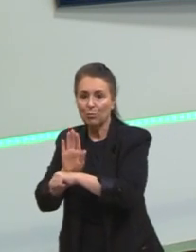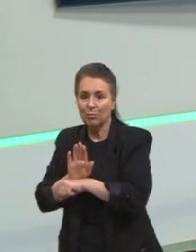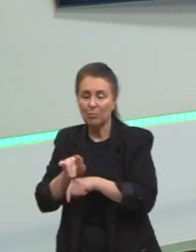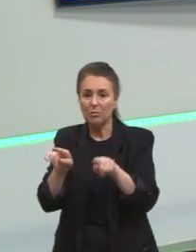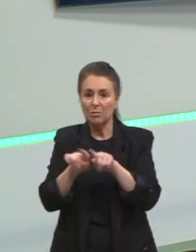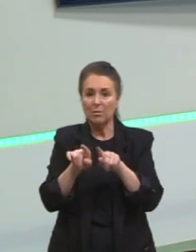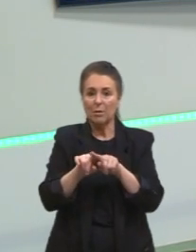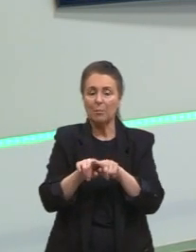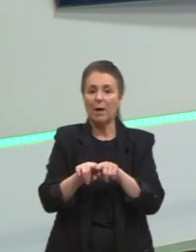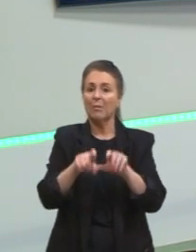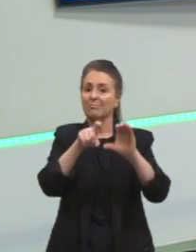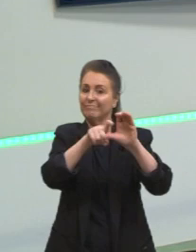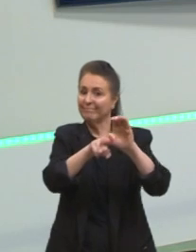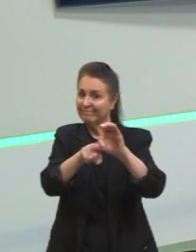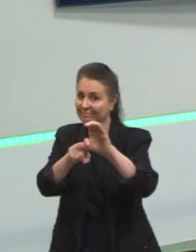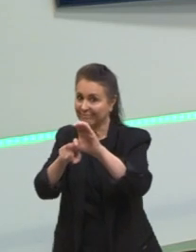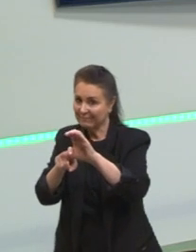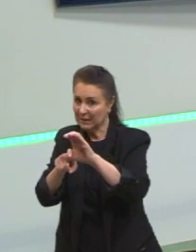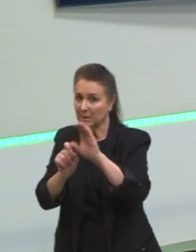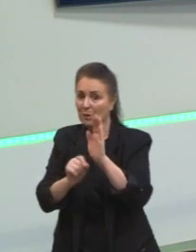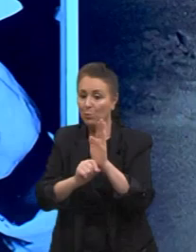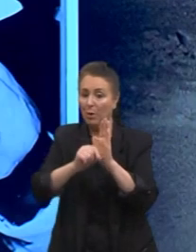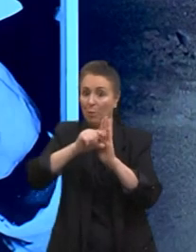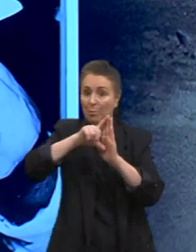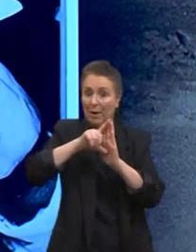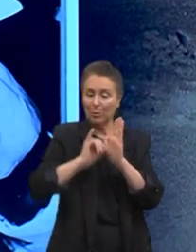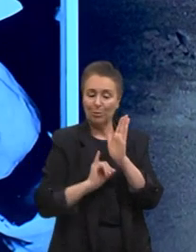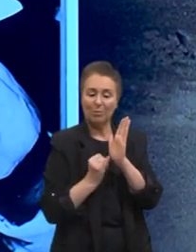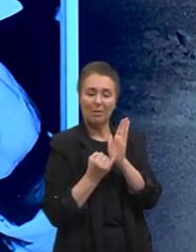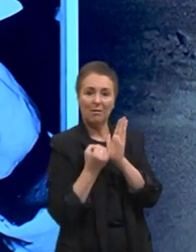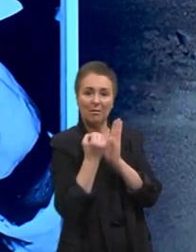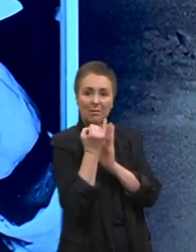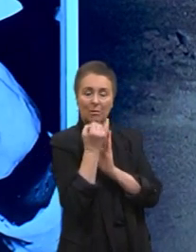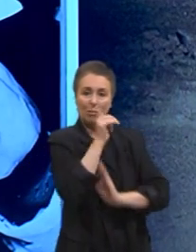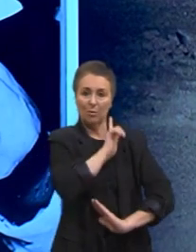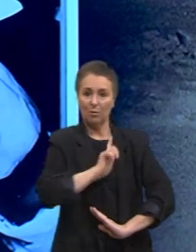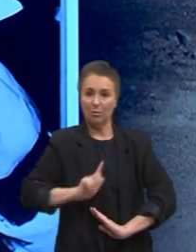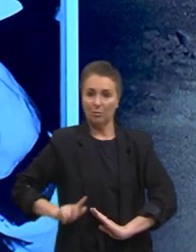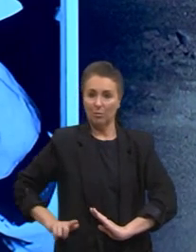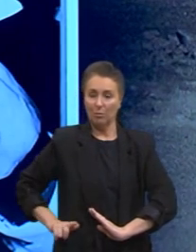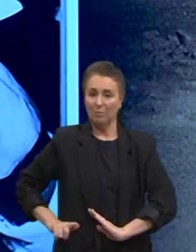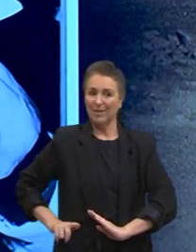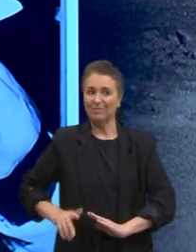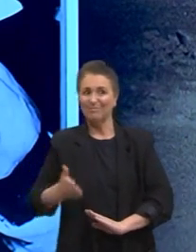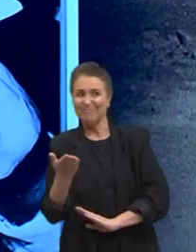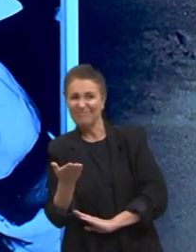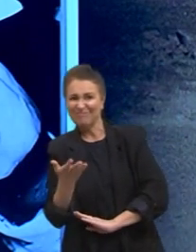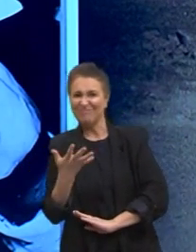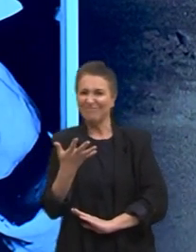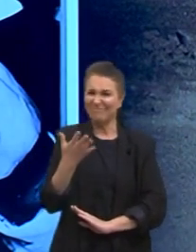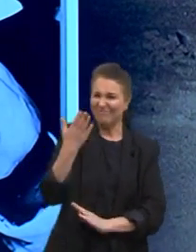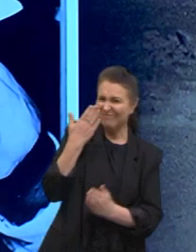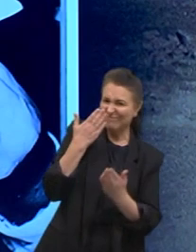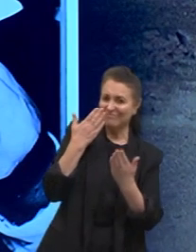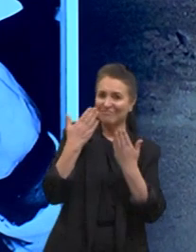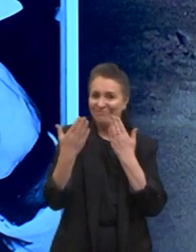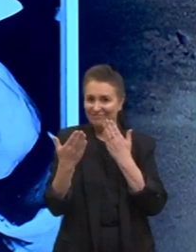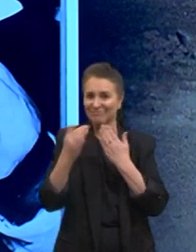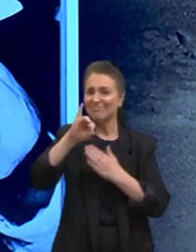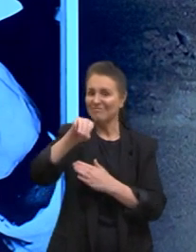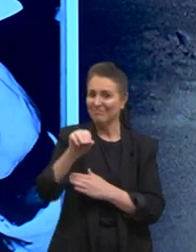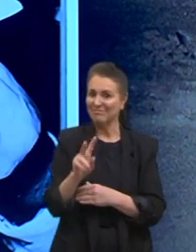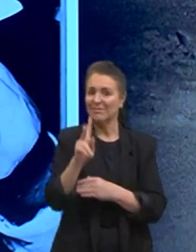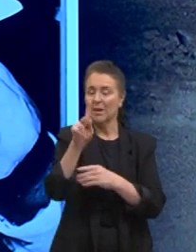endividamento, no crescimento da inflação. Então, um governo também um pouco dúbio, esse governo do JK. Mas um